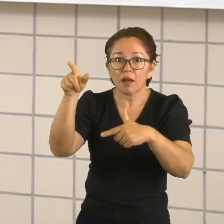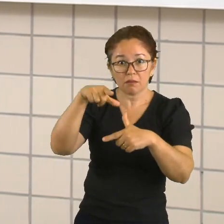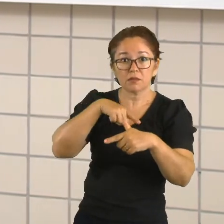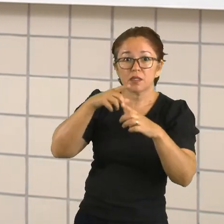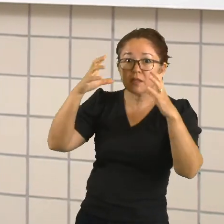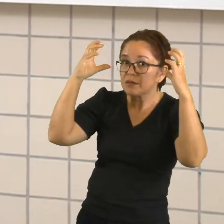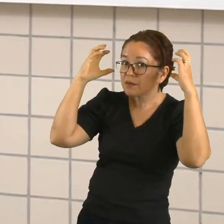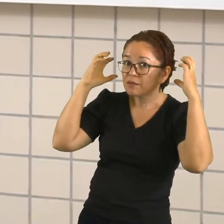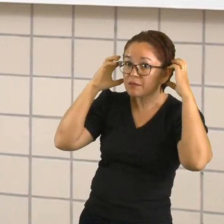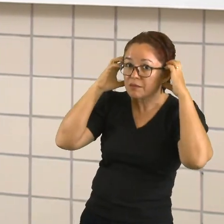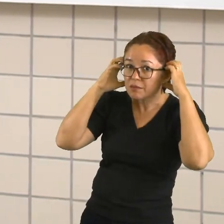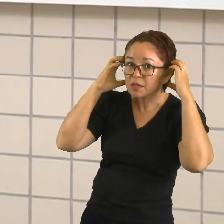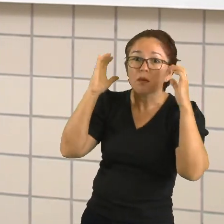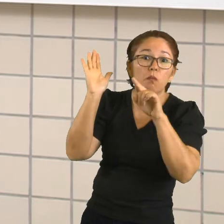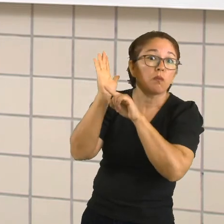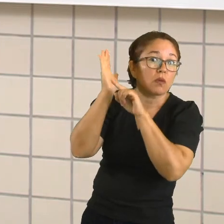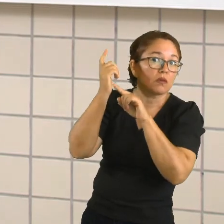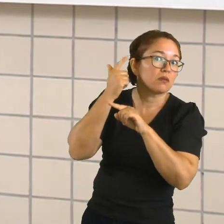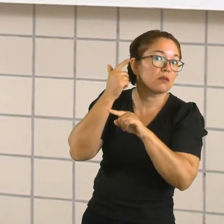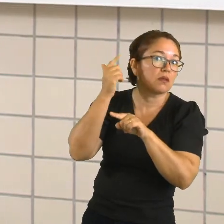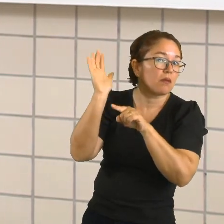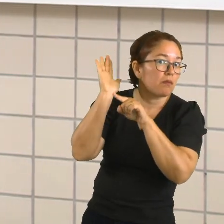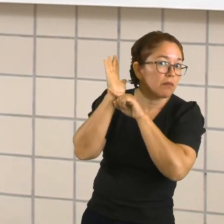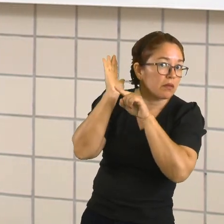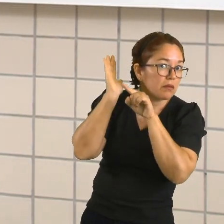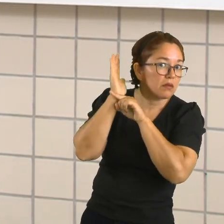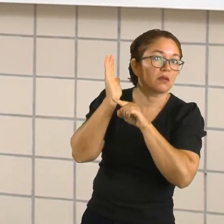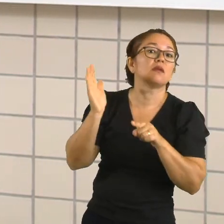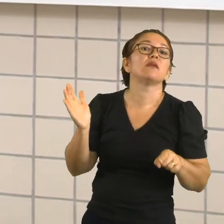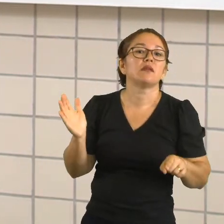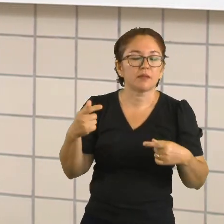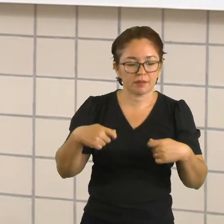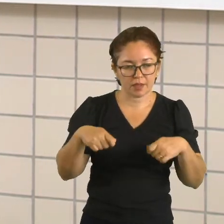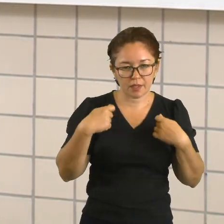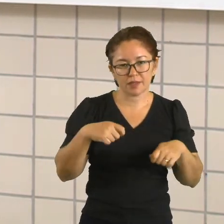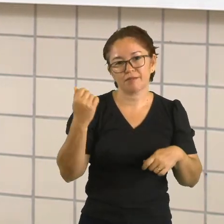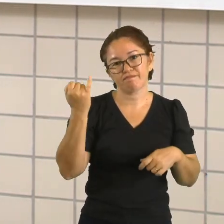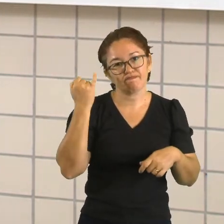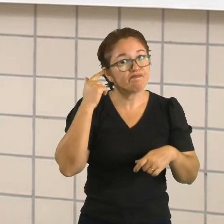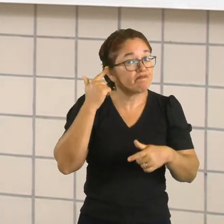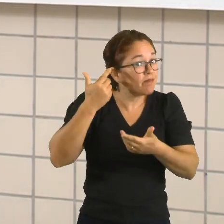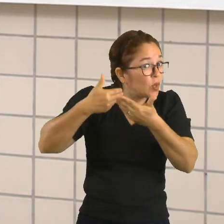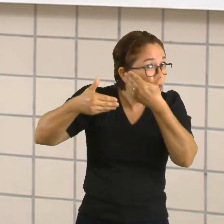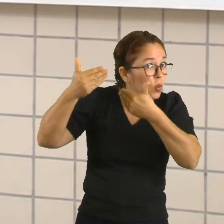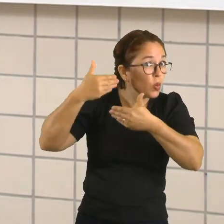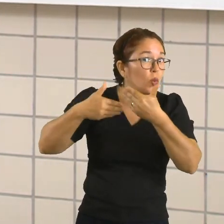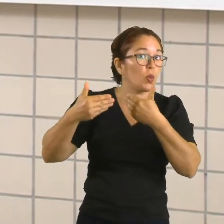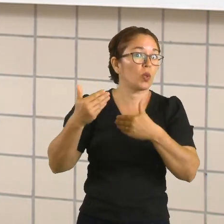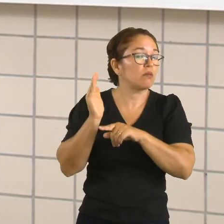20 mil hertz, mas não significa que nós temos que escutar todos os dias, ok?